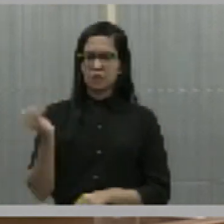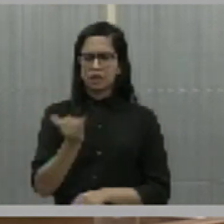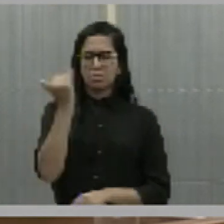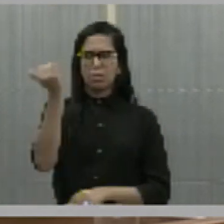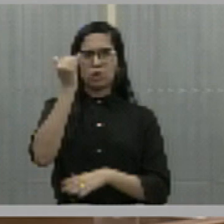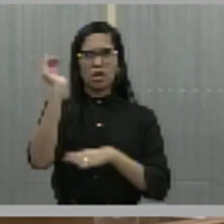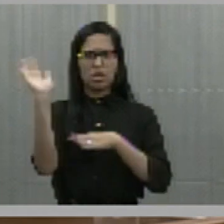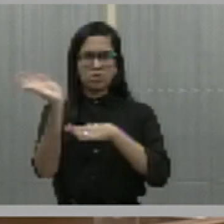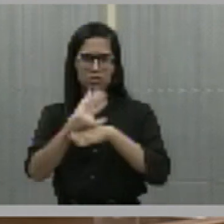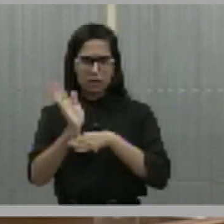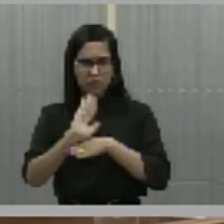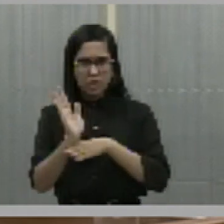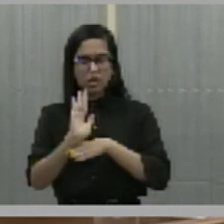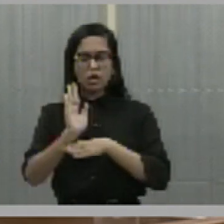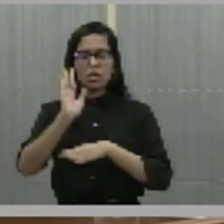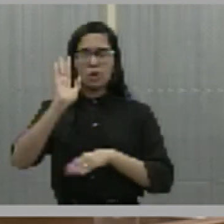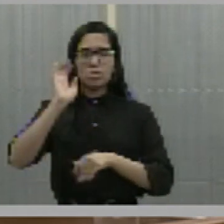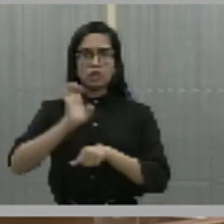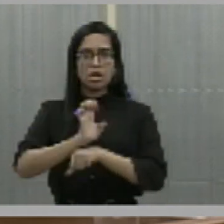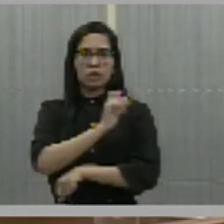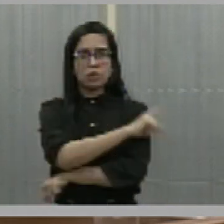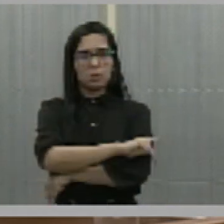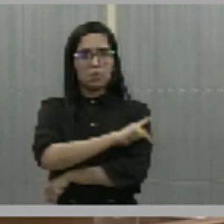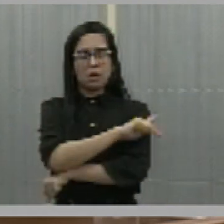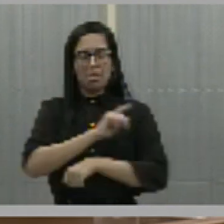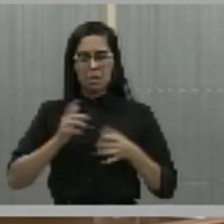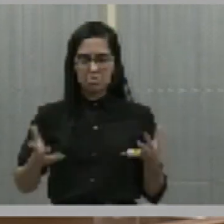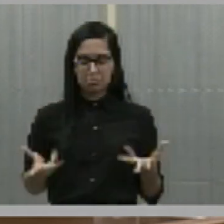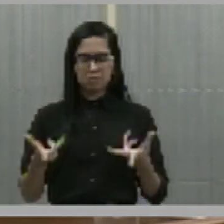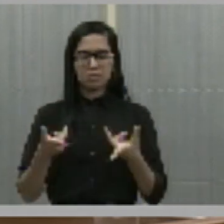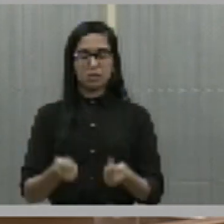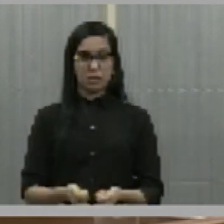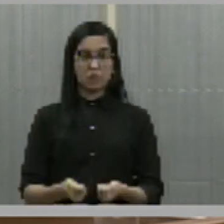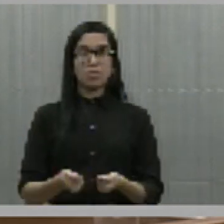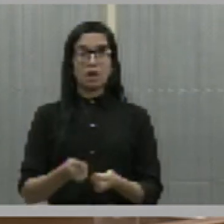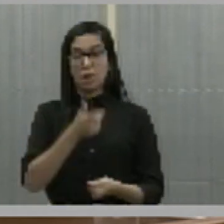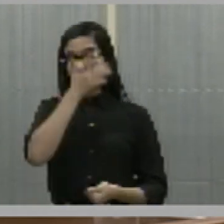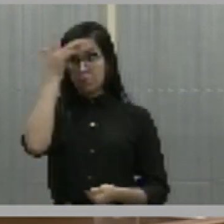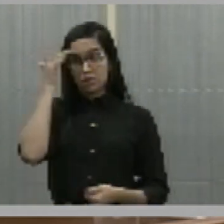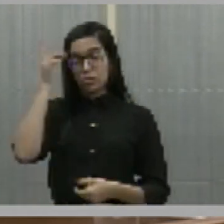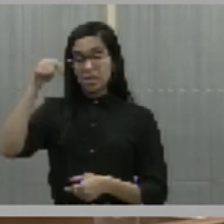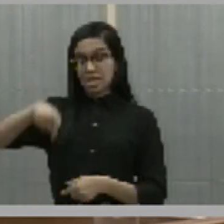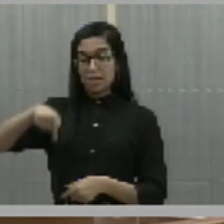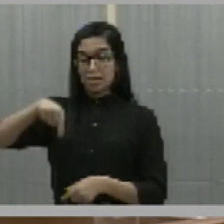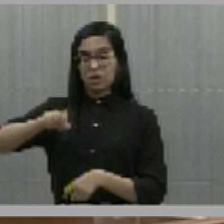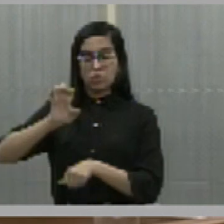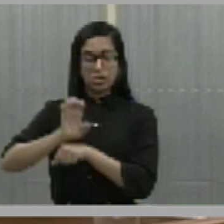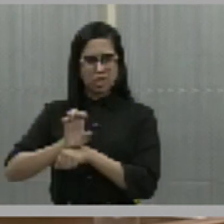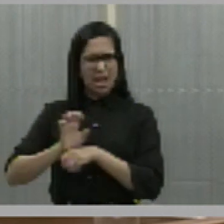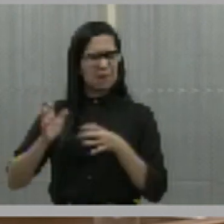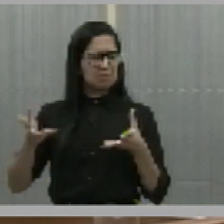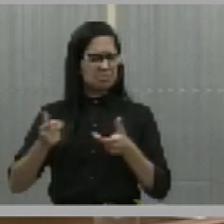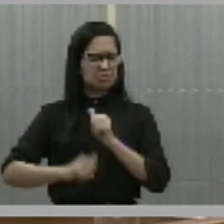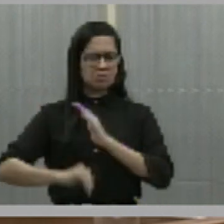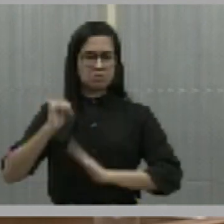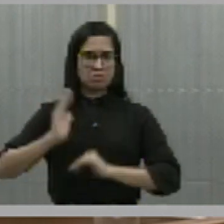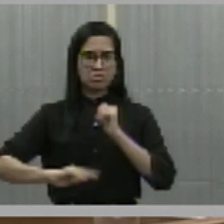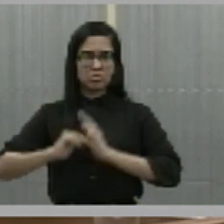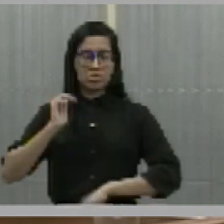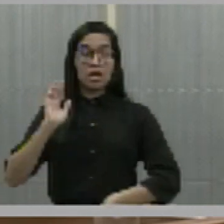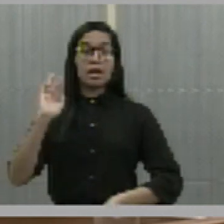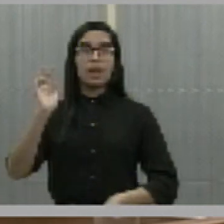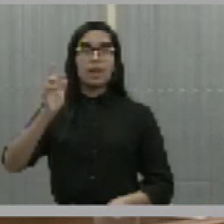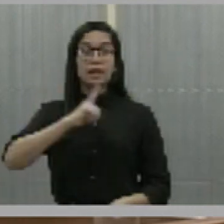história do Piauí, uma produção riquíssima, com artistas locais, muito profissional, dividida em 10